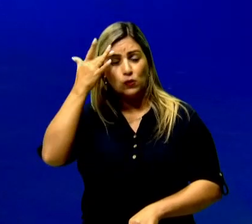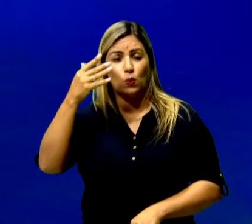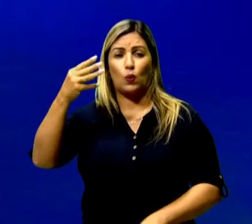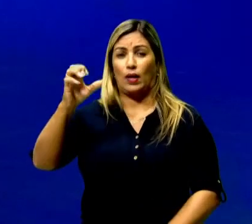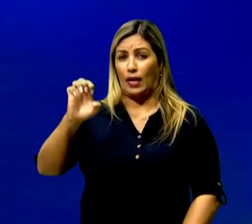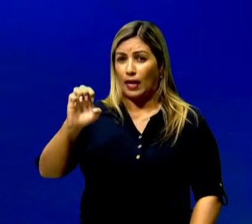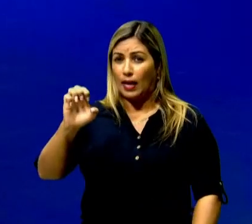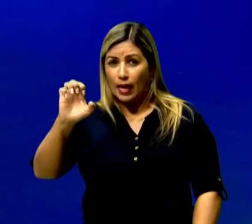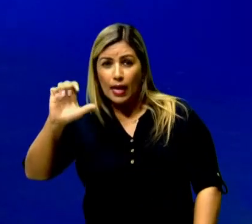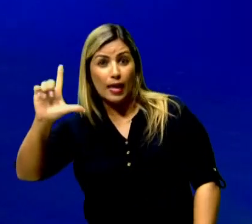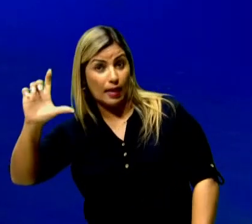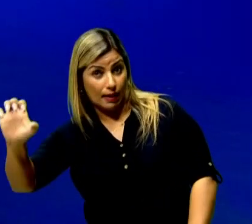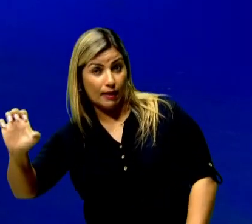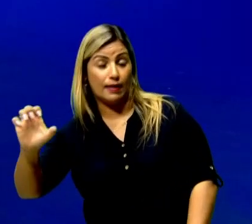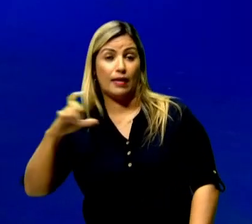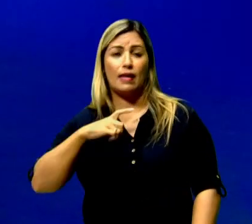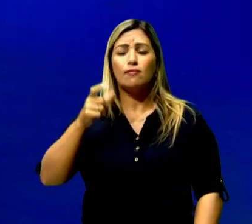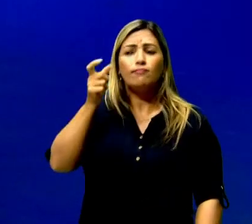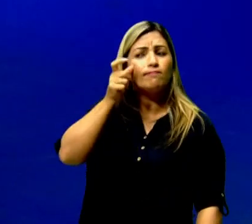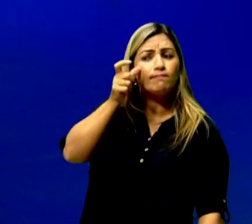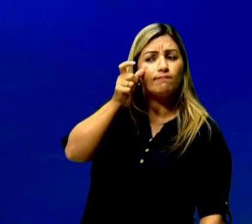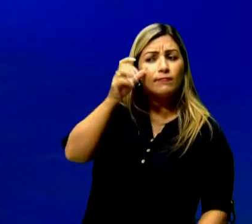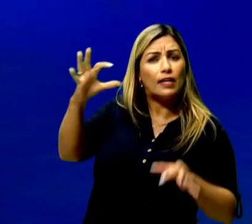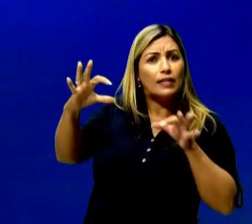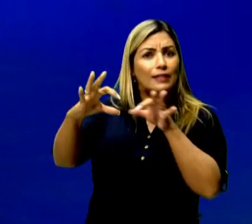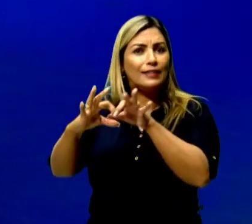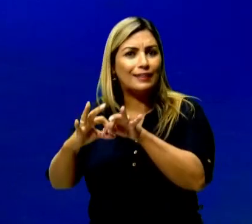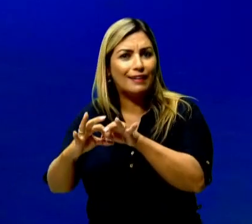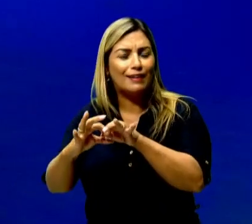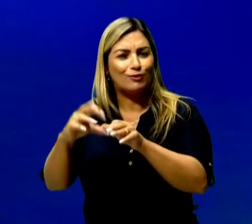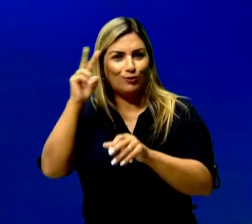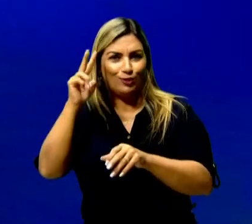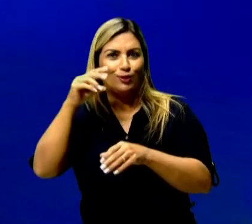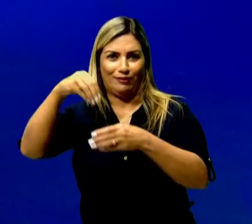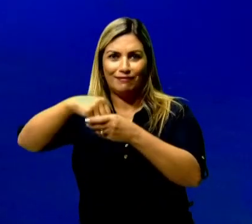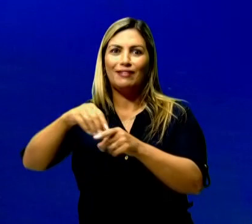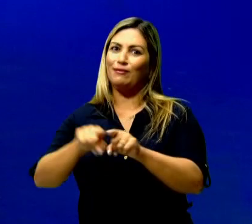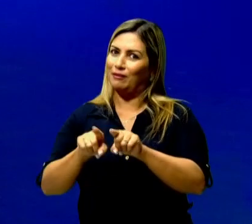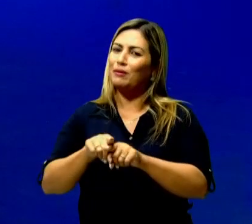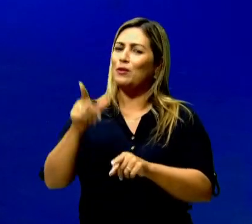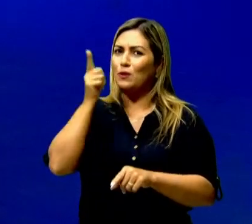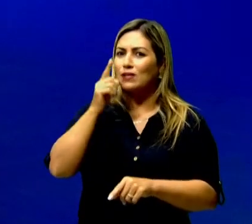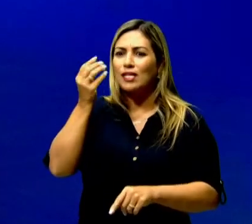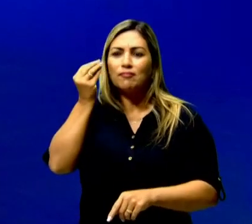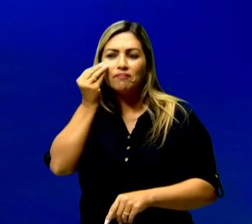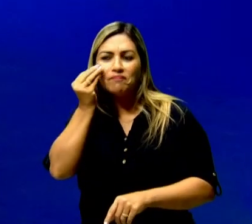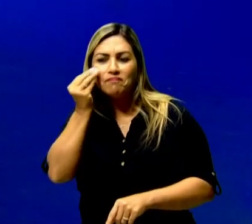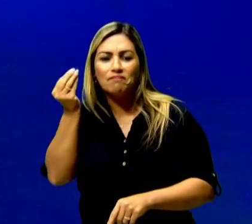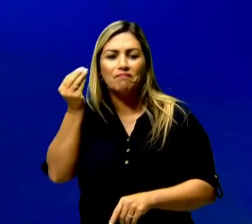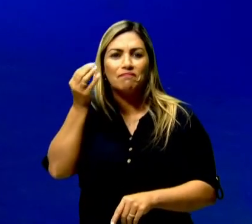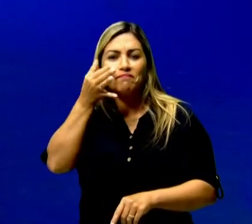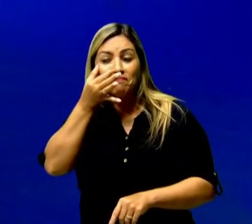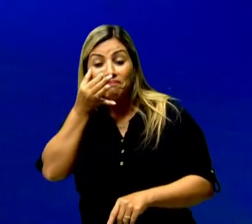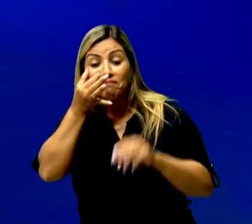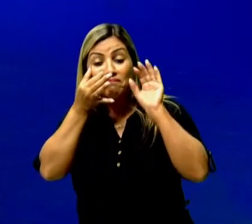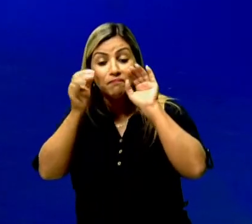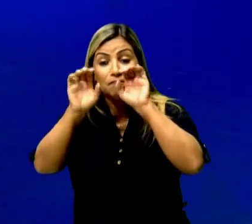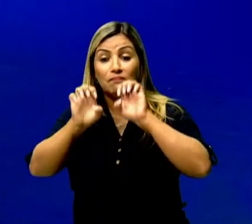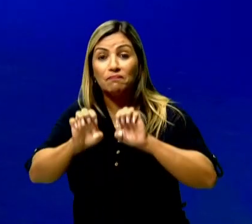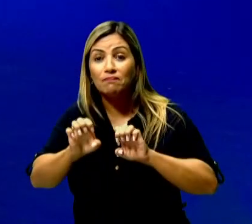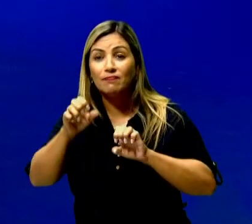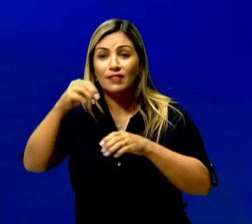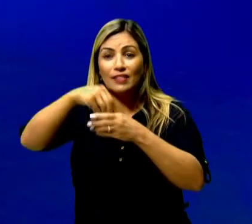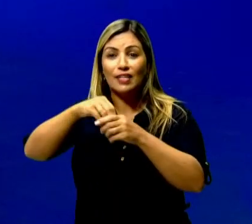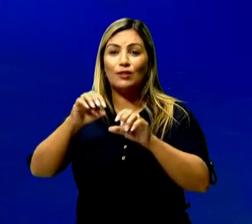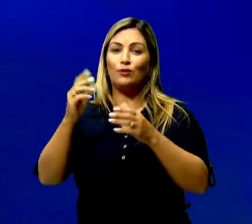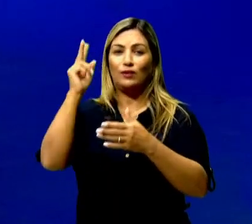observação. Ele está mais intimamente ligado à narrativa. Ele consegue dizer o que ele observa,